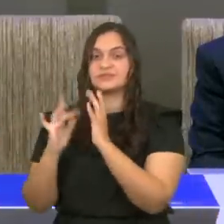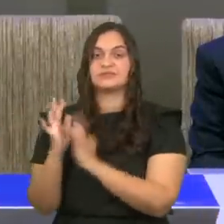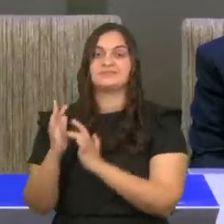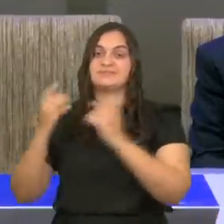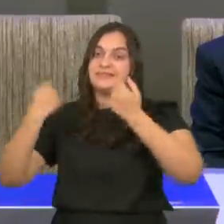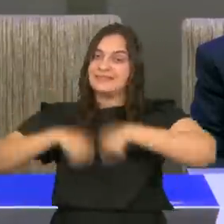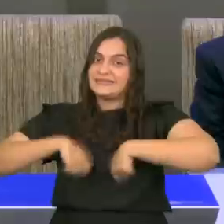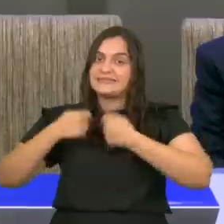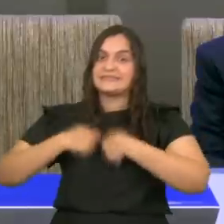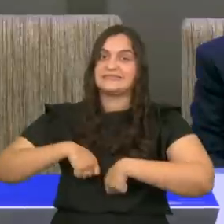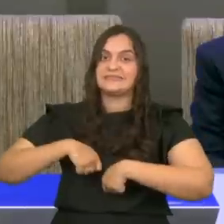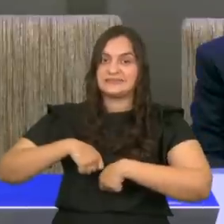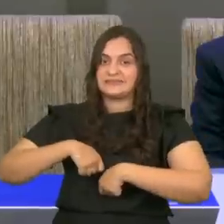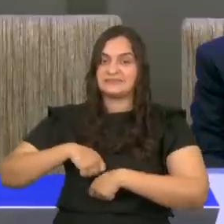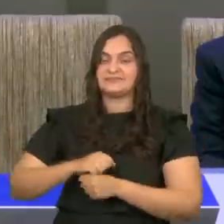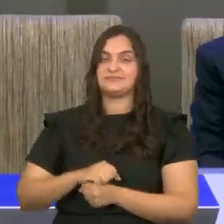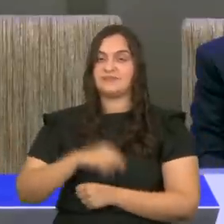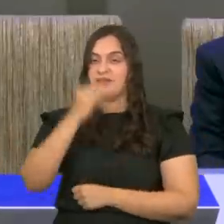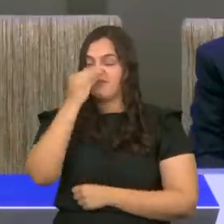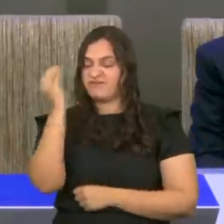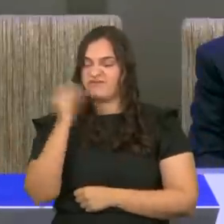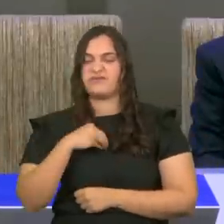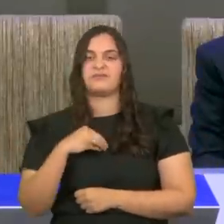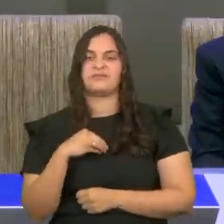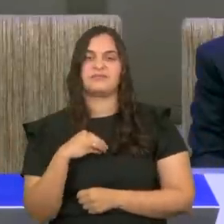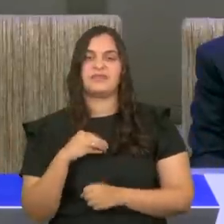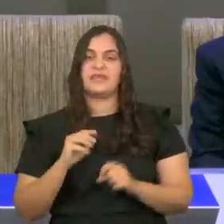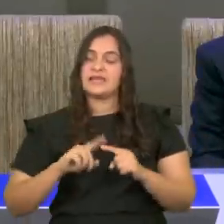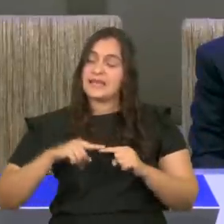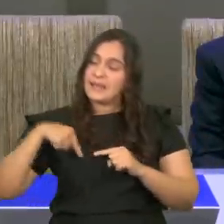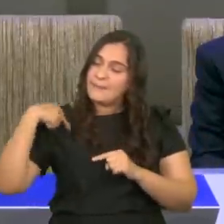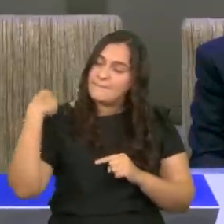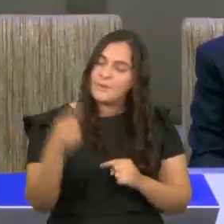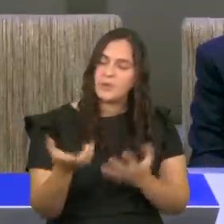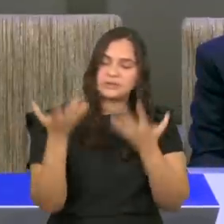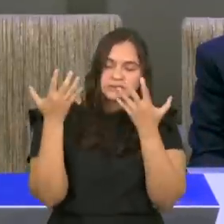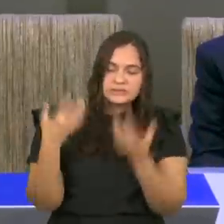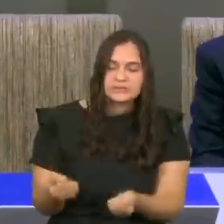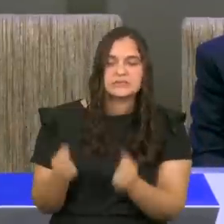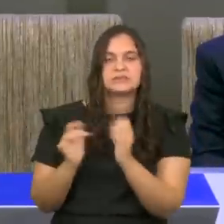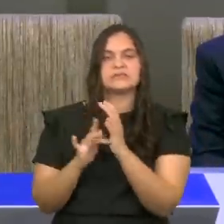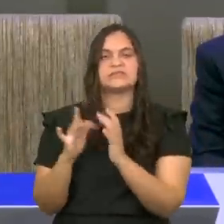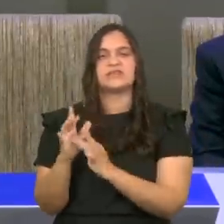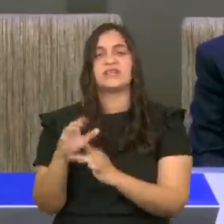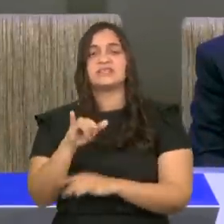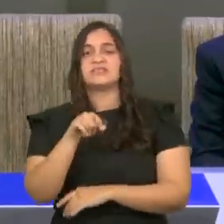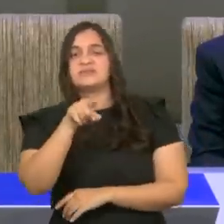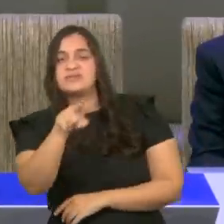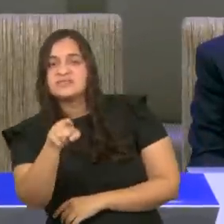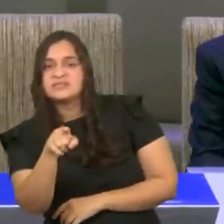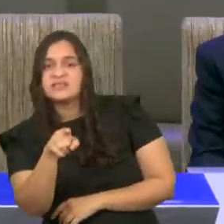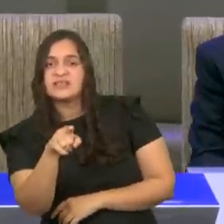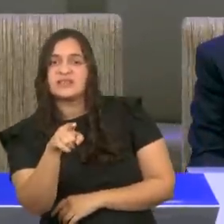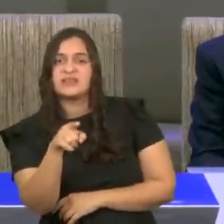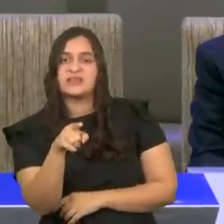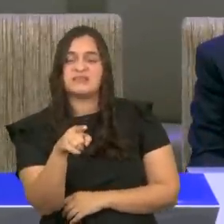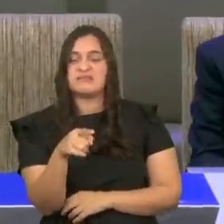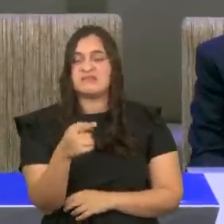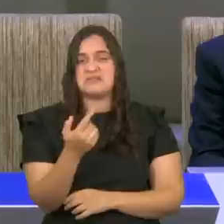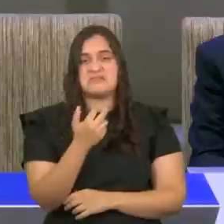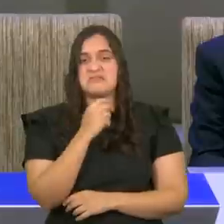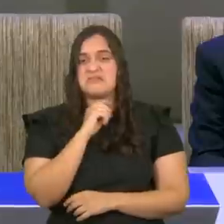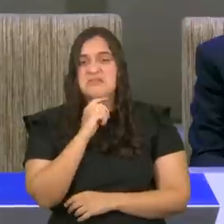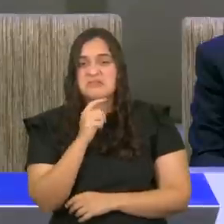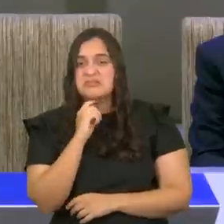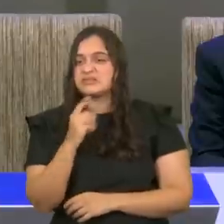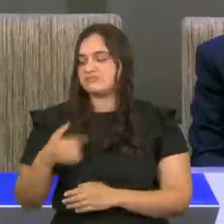mesmo. Depois, é quem, toma, cruz. Quem, não, renuncia, a si mesmo, não, tem,